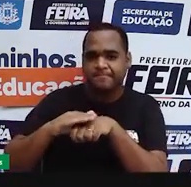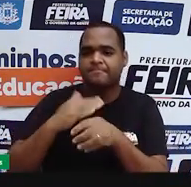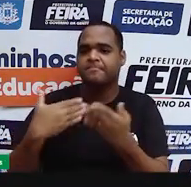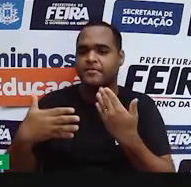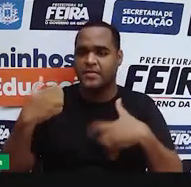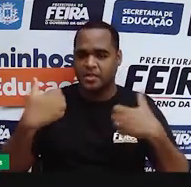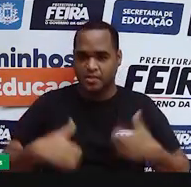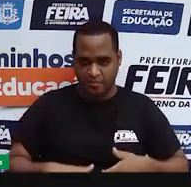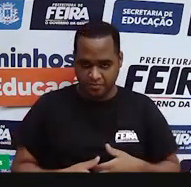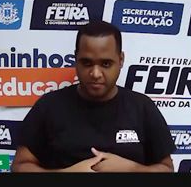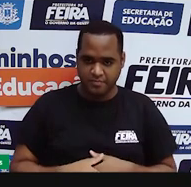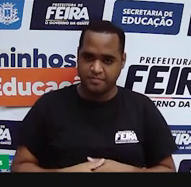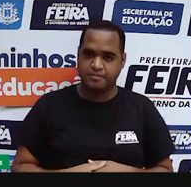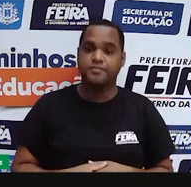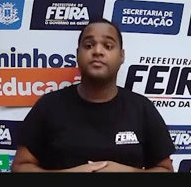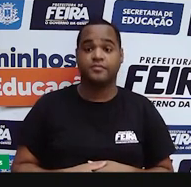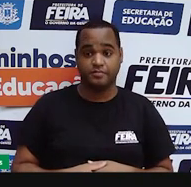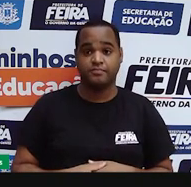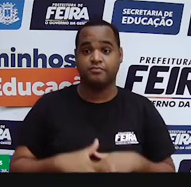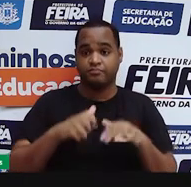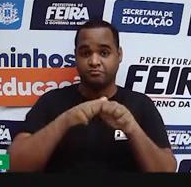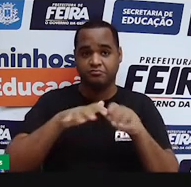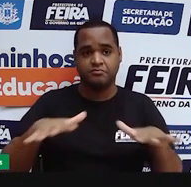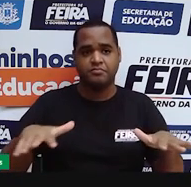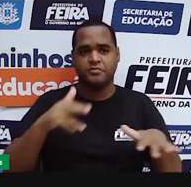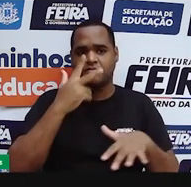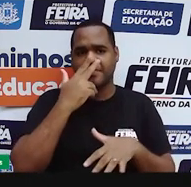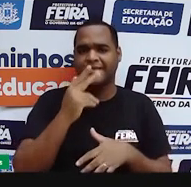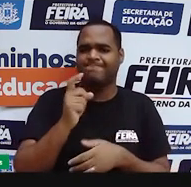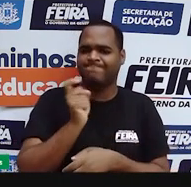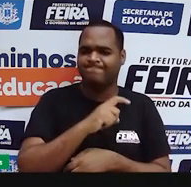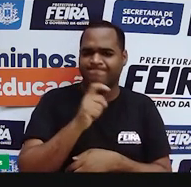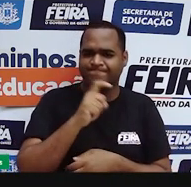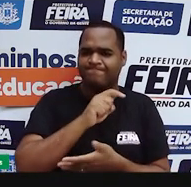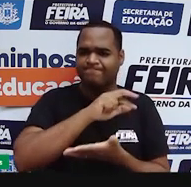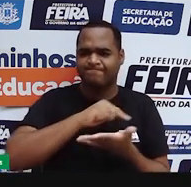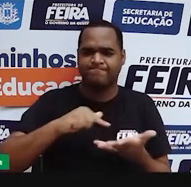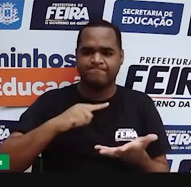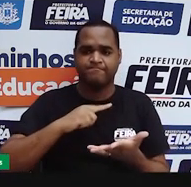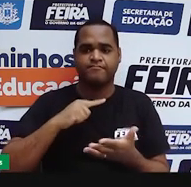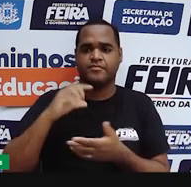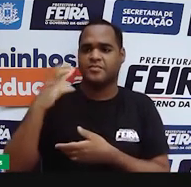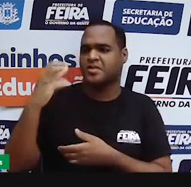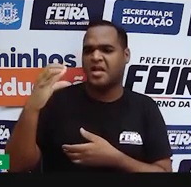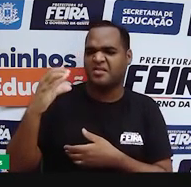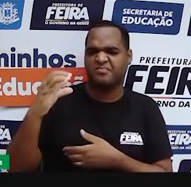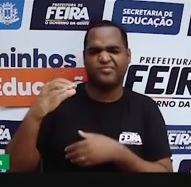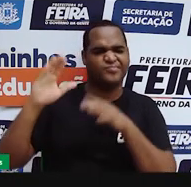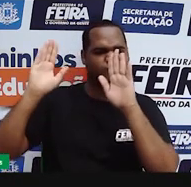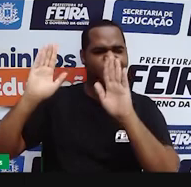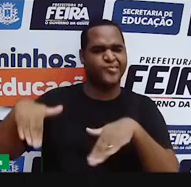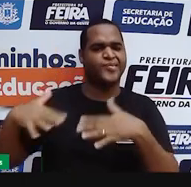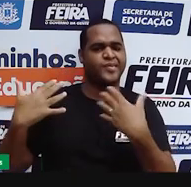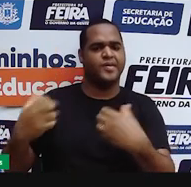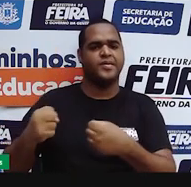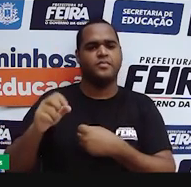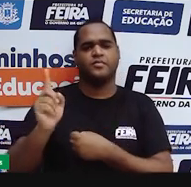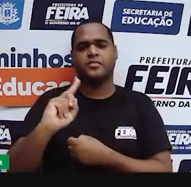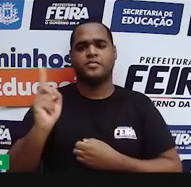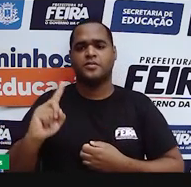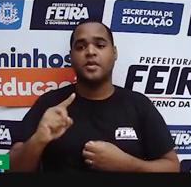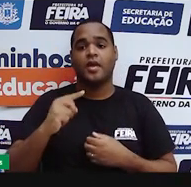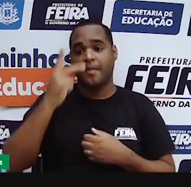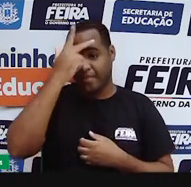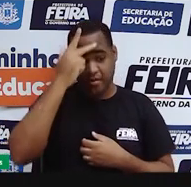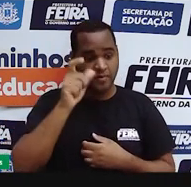E toda essa propagação de desinformação vai gerando uma descredibilização da ciência que é produzida por vários profissionais que se dedicam